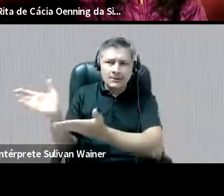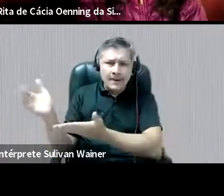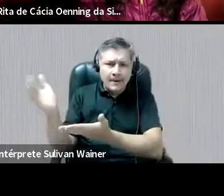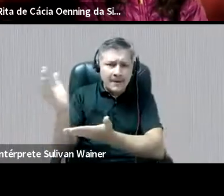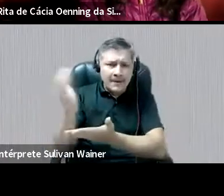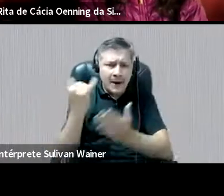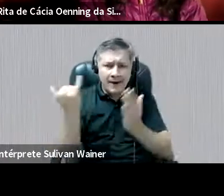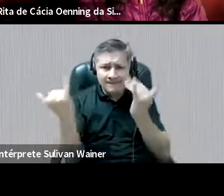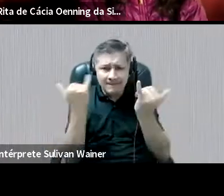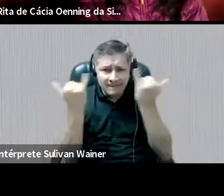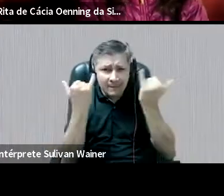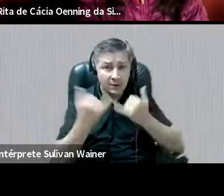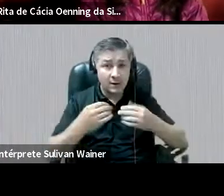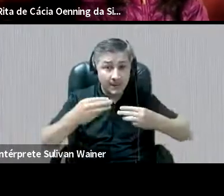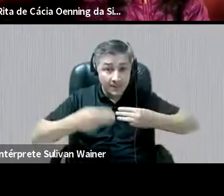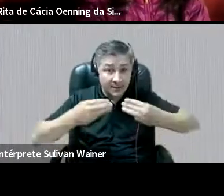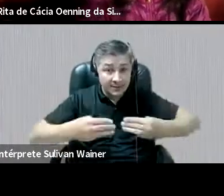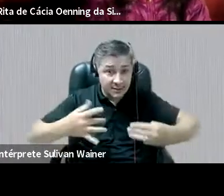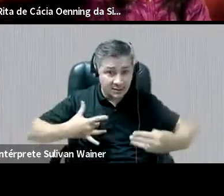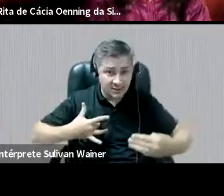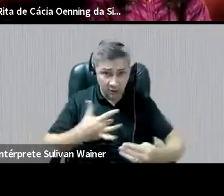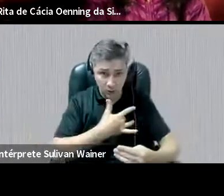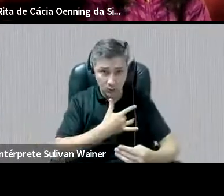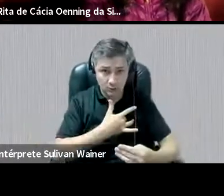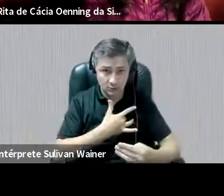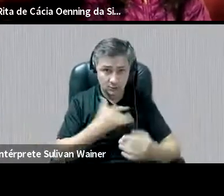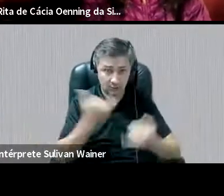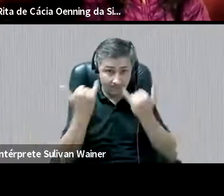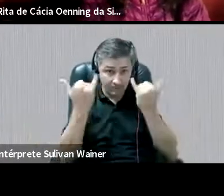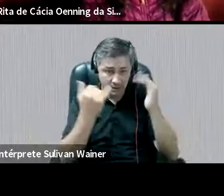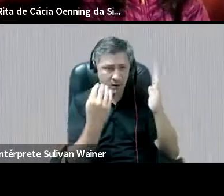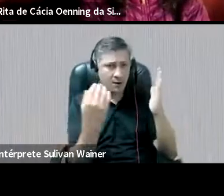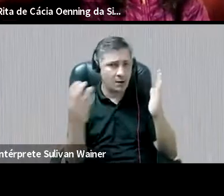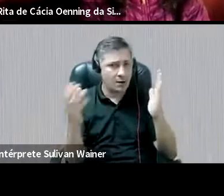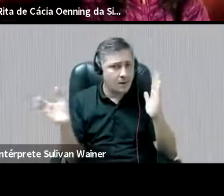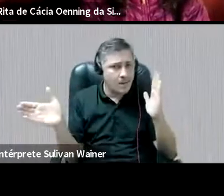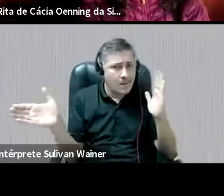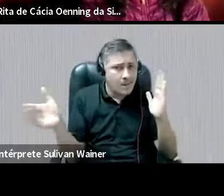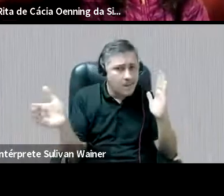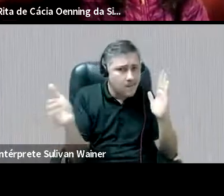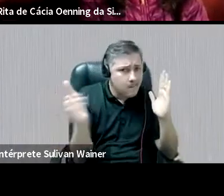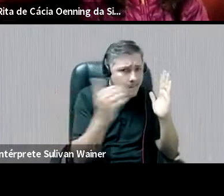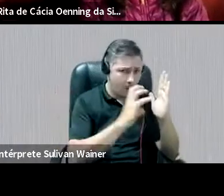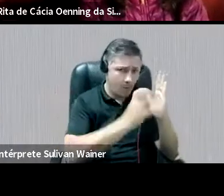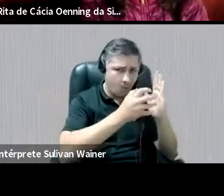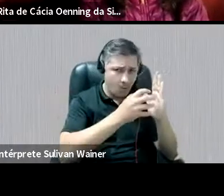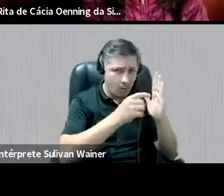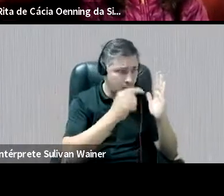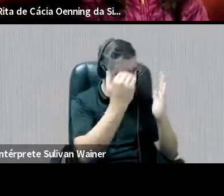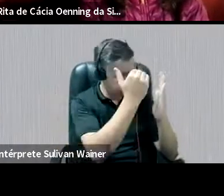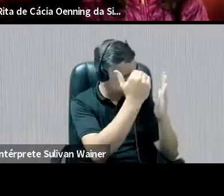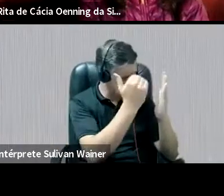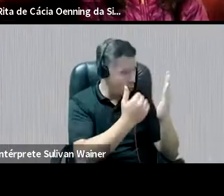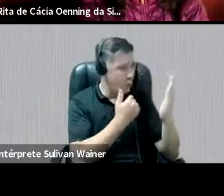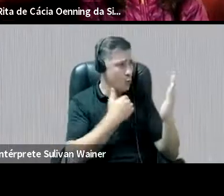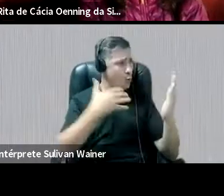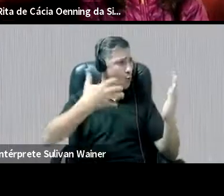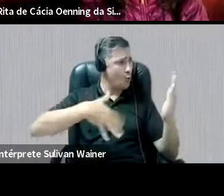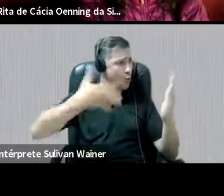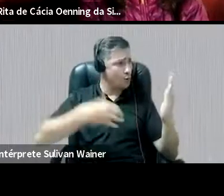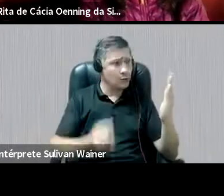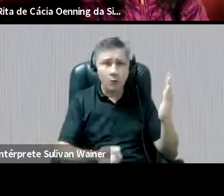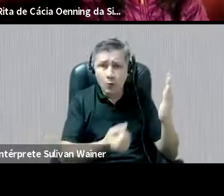falou, do Ministério da Saúde, são dados do meu ponto de vista assustadores a quantidade